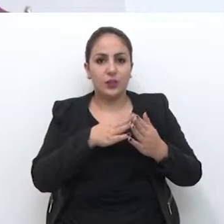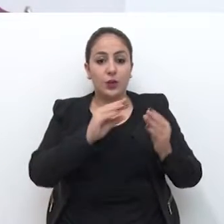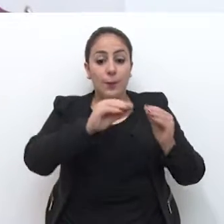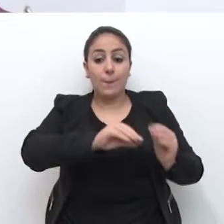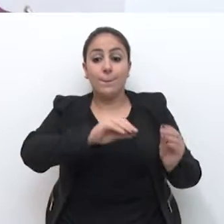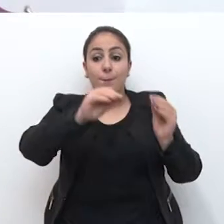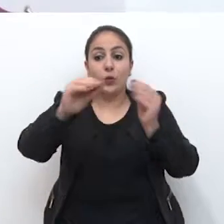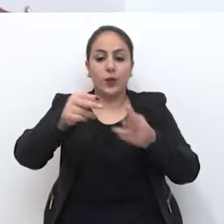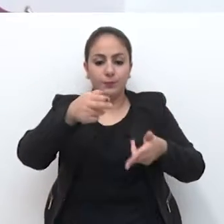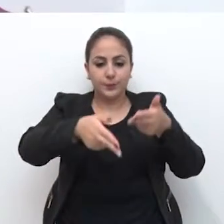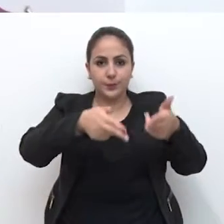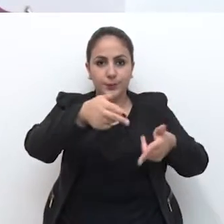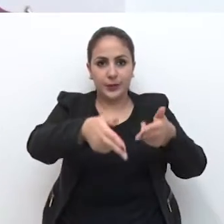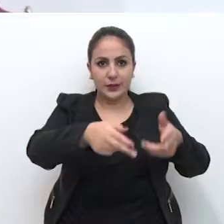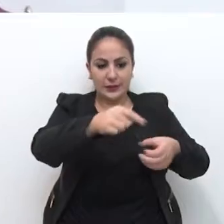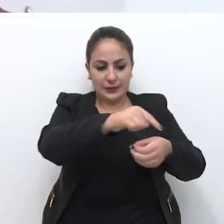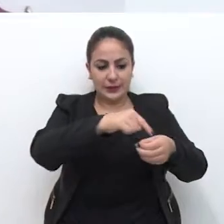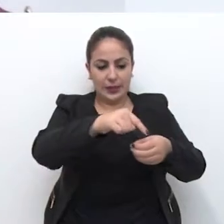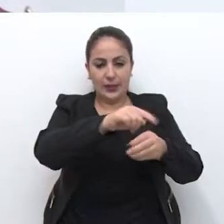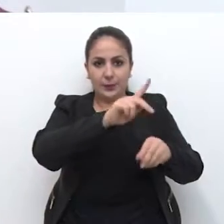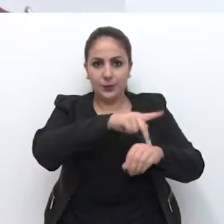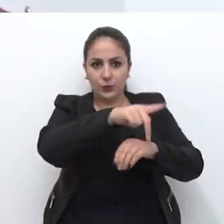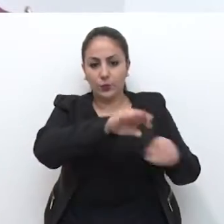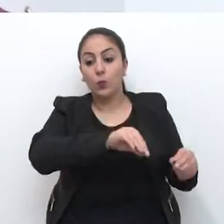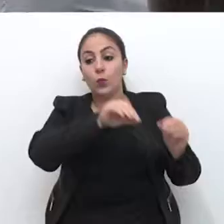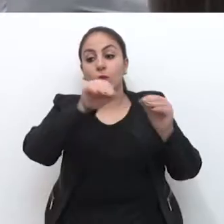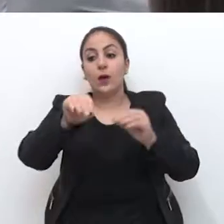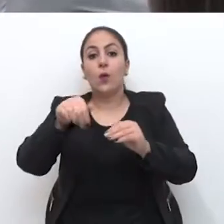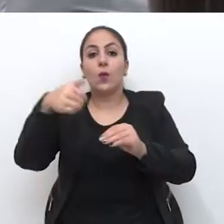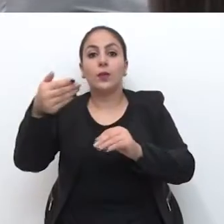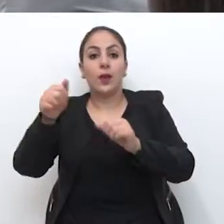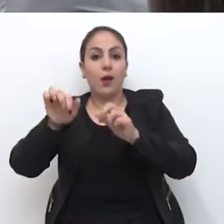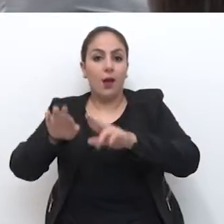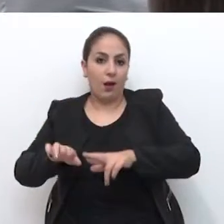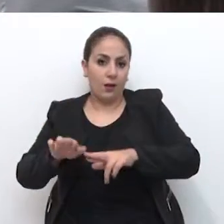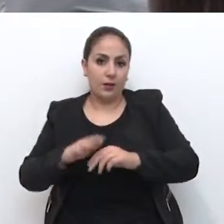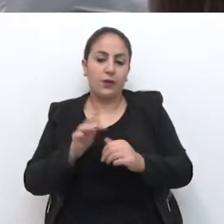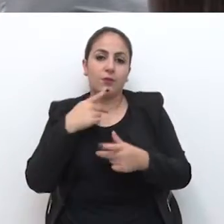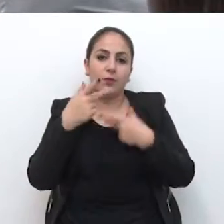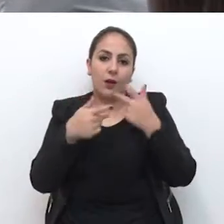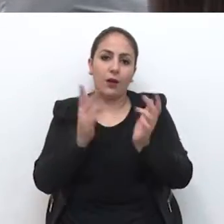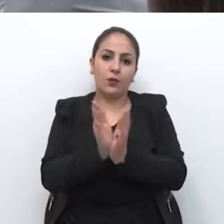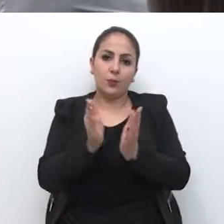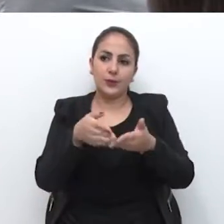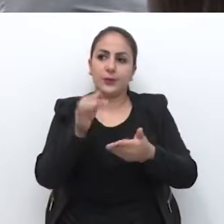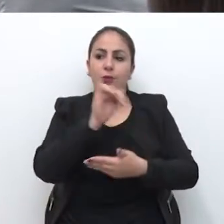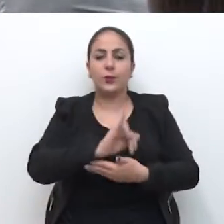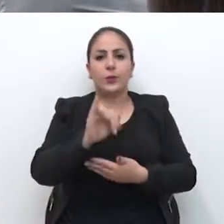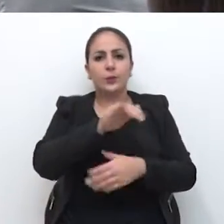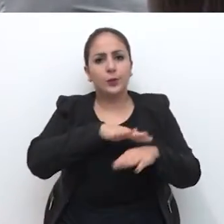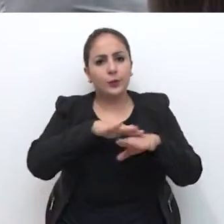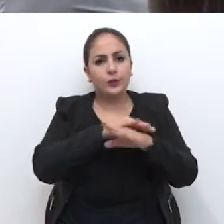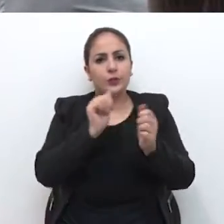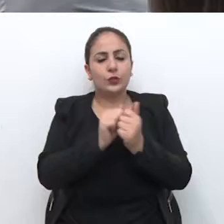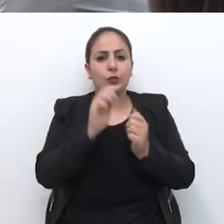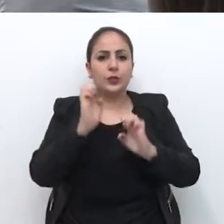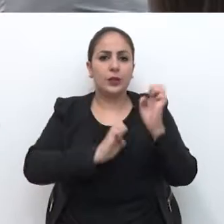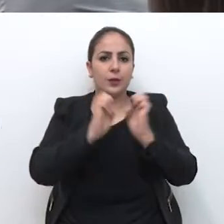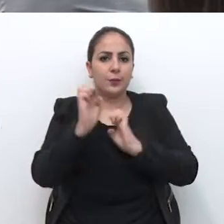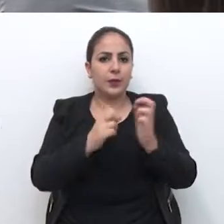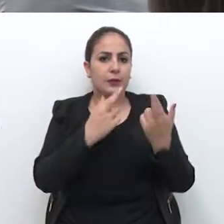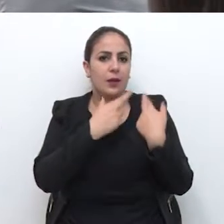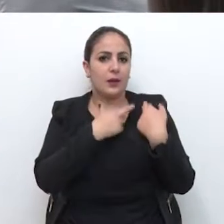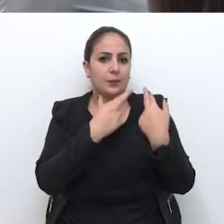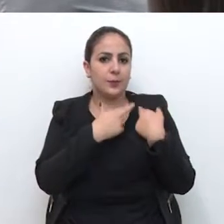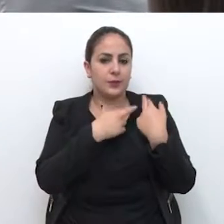transposição da ferrovia do perímetro urbano de passo fundo. Para ele, a comissão será essencial para dialogar com a empresa